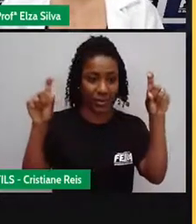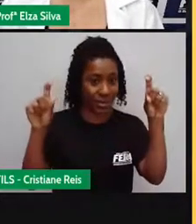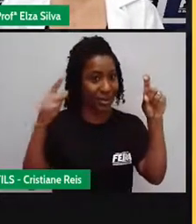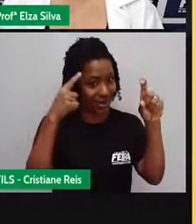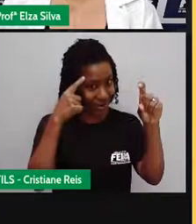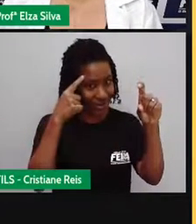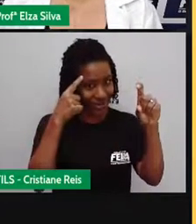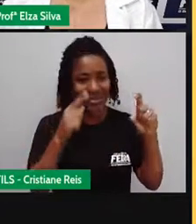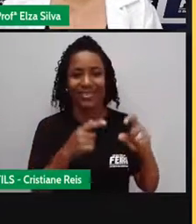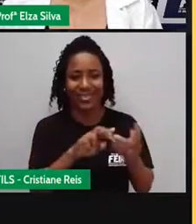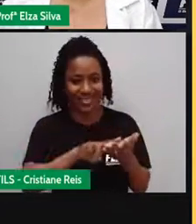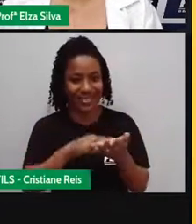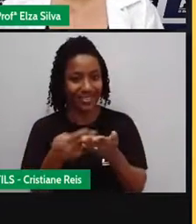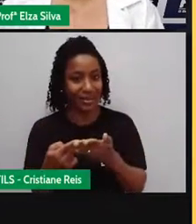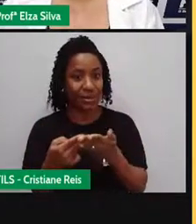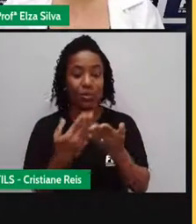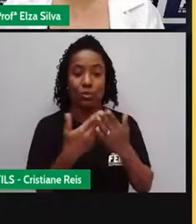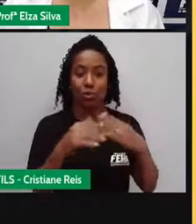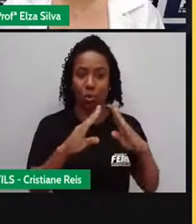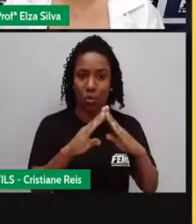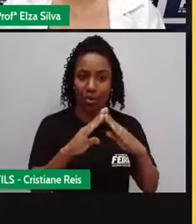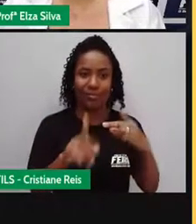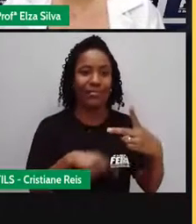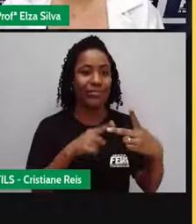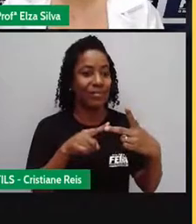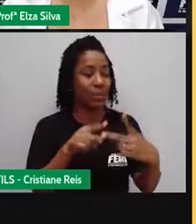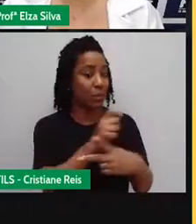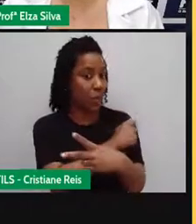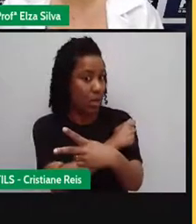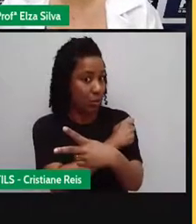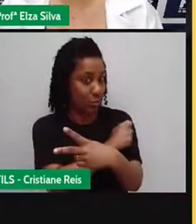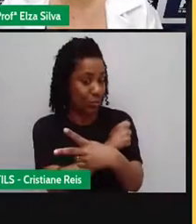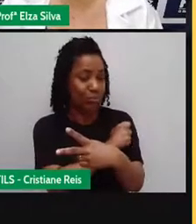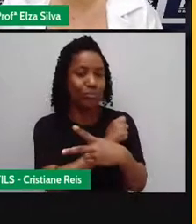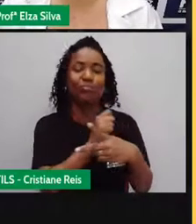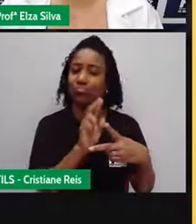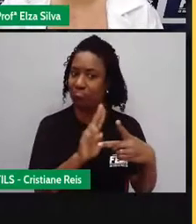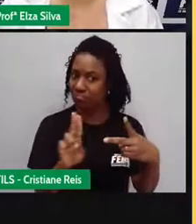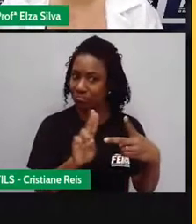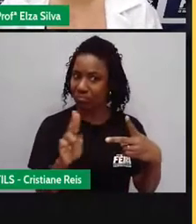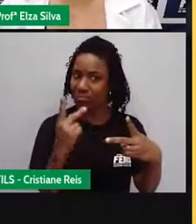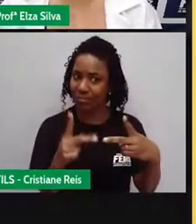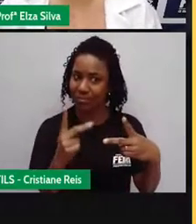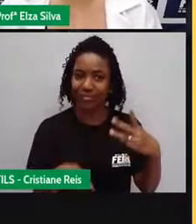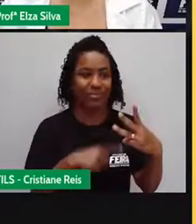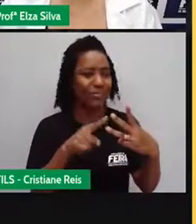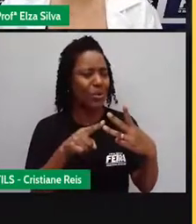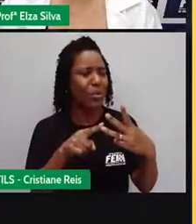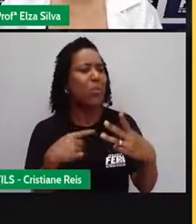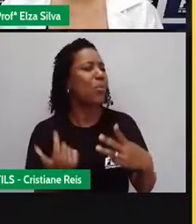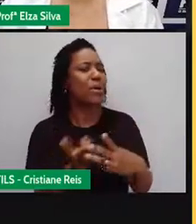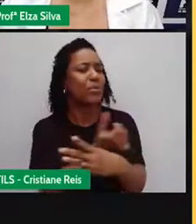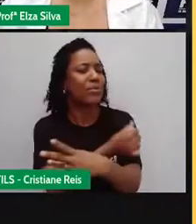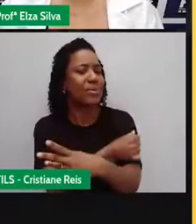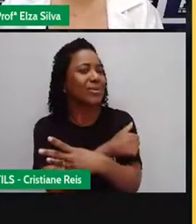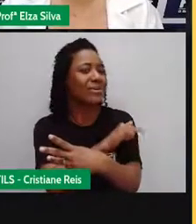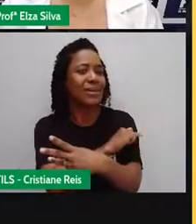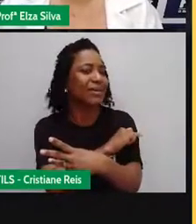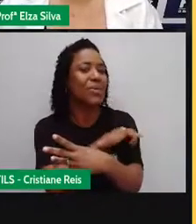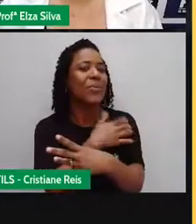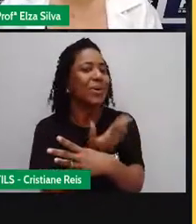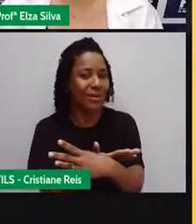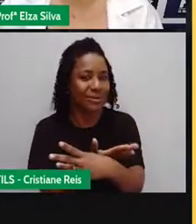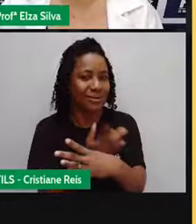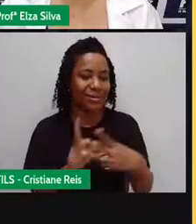o nome da escola onde você estuda. Student, o seu nome. Create, a série que você estuda. Date,